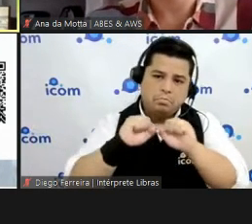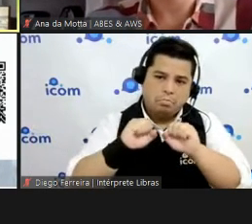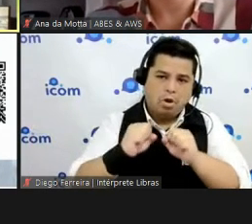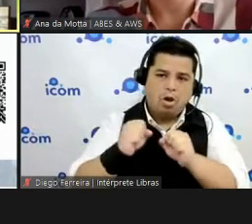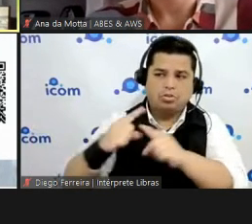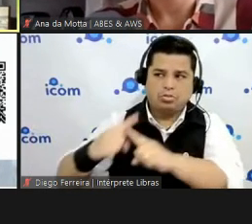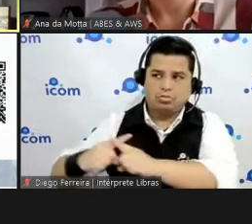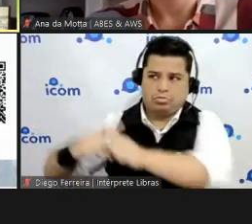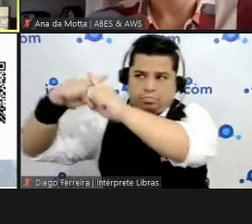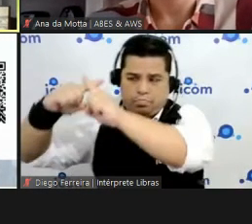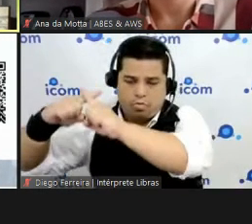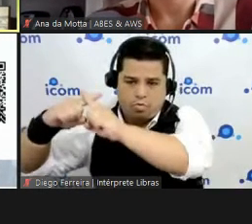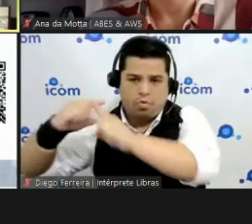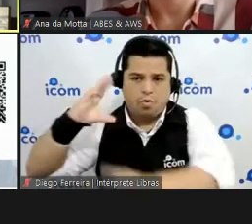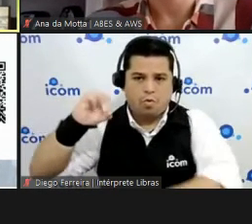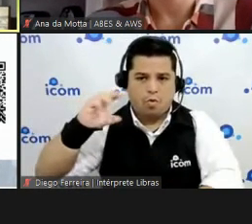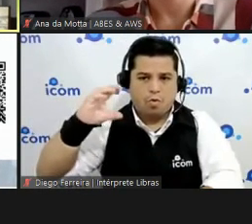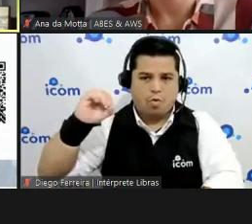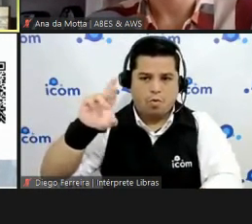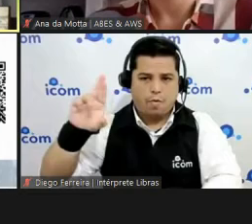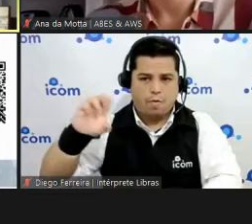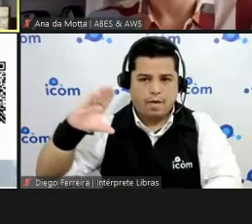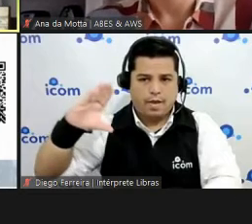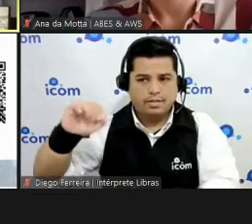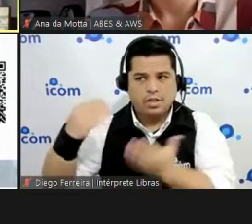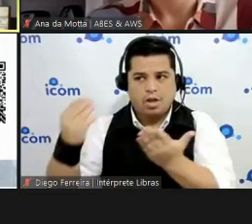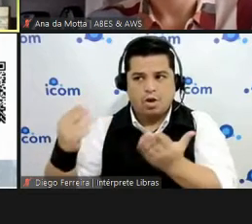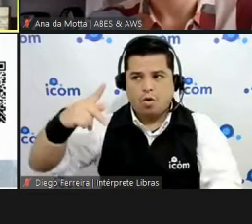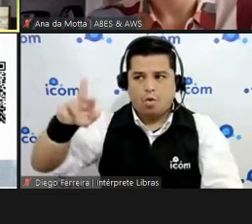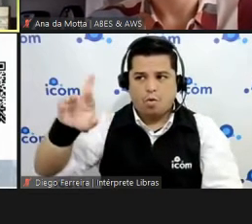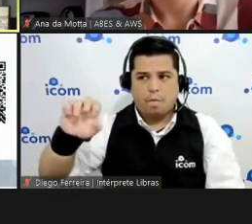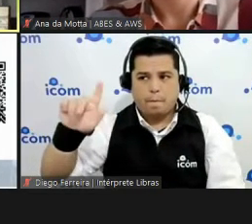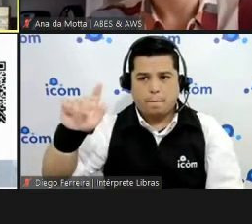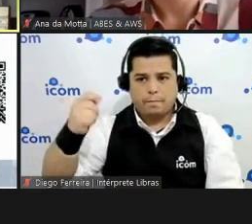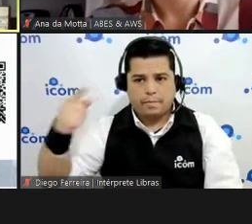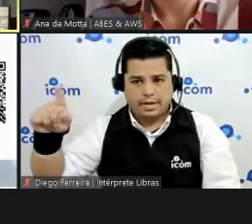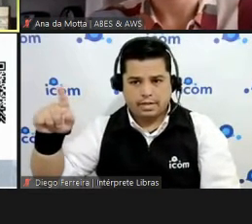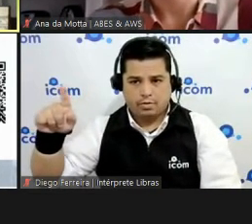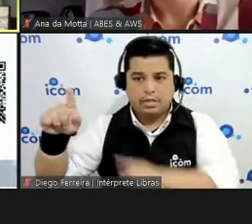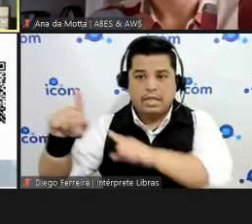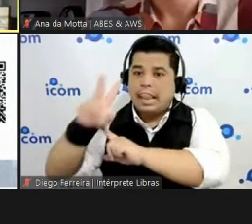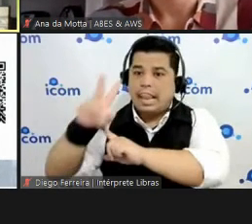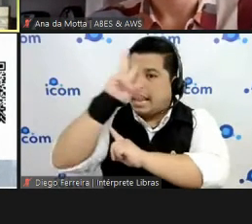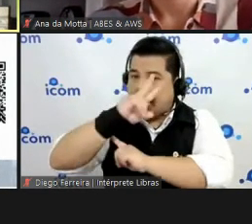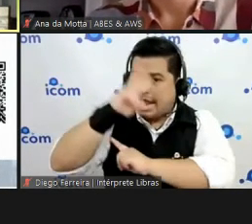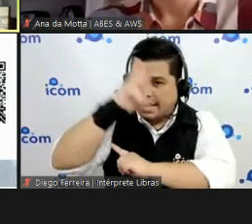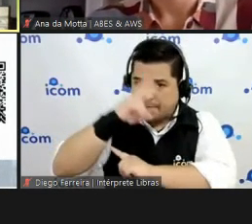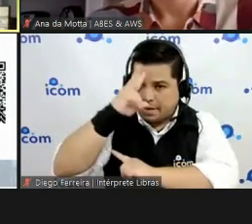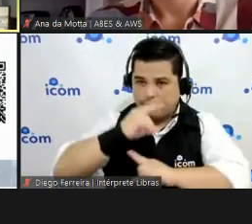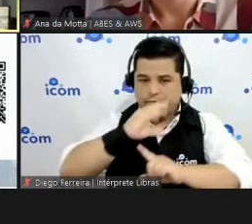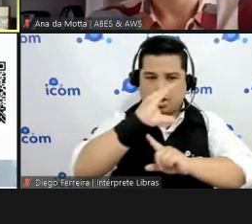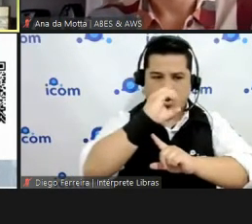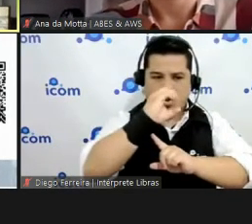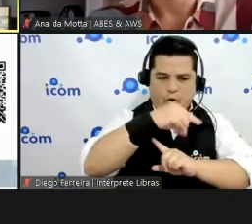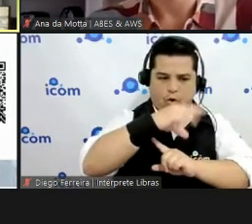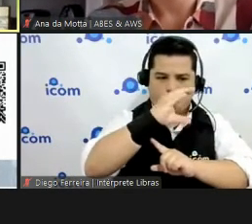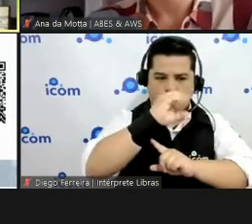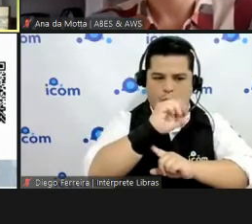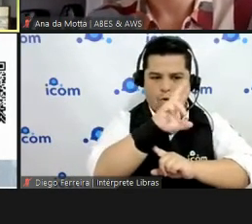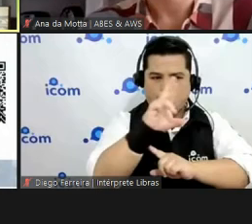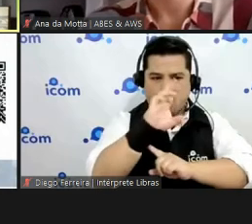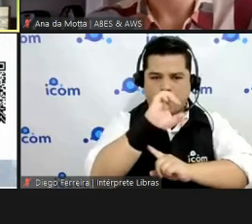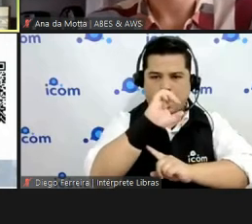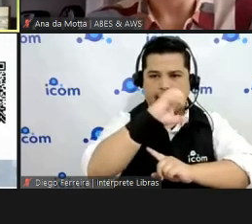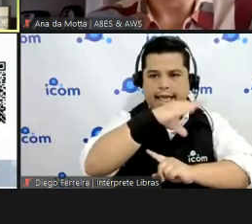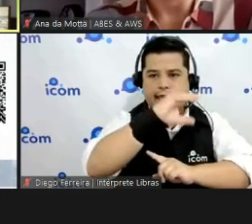preferência do pregão tá? o pregão ele sempre tem preferência porque aqui eu não tenho técnica